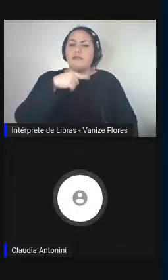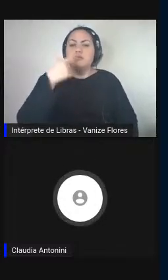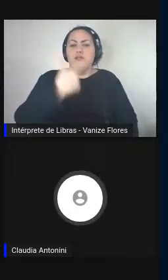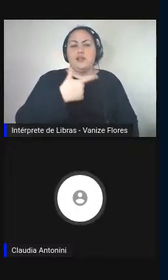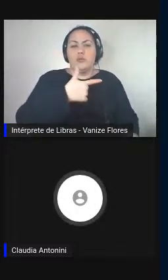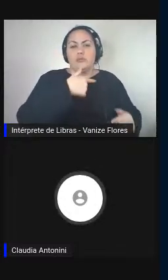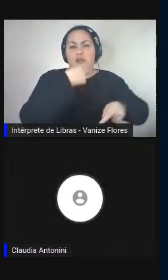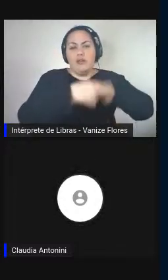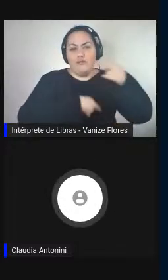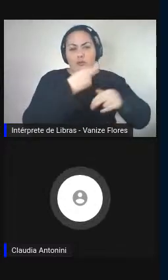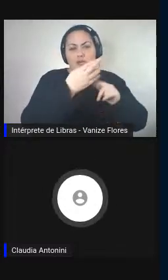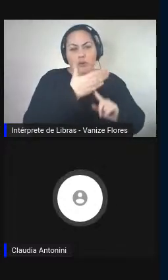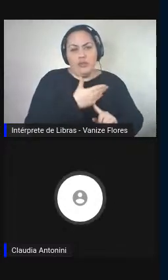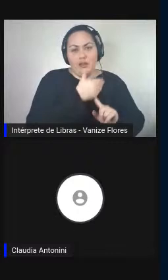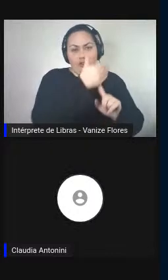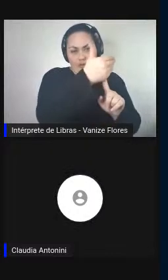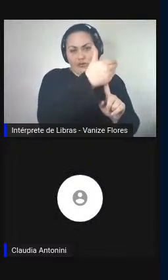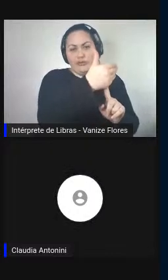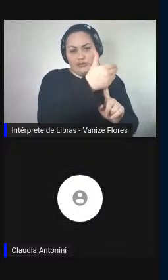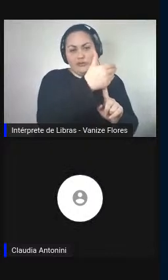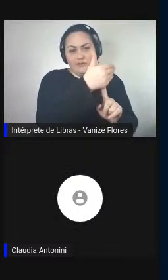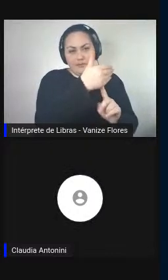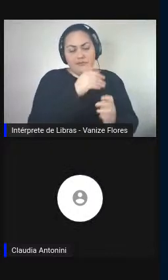tecnológica, e é,